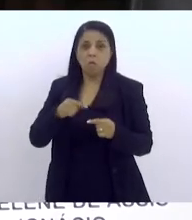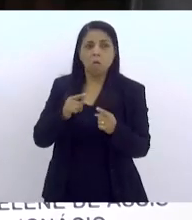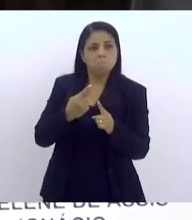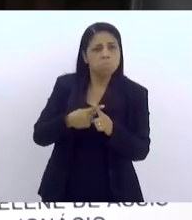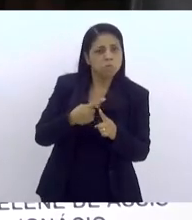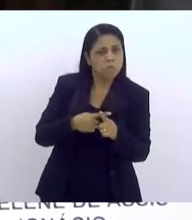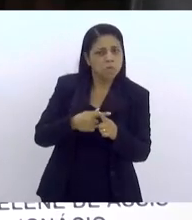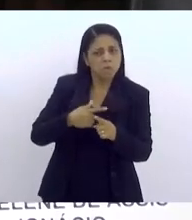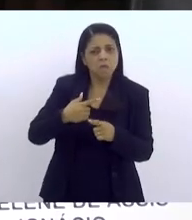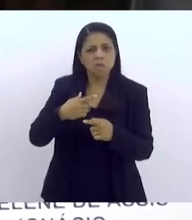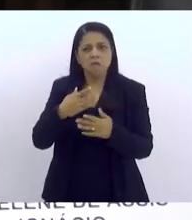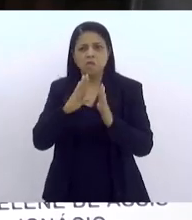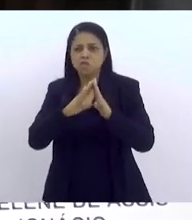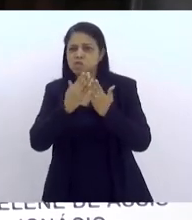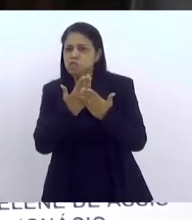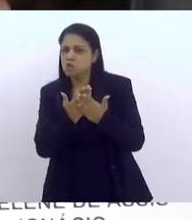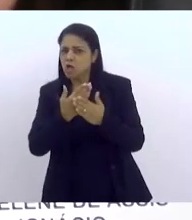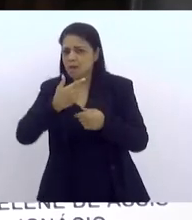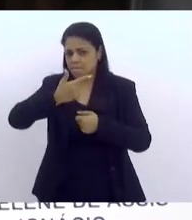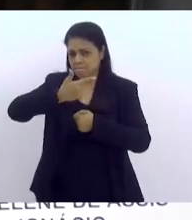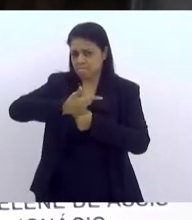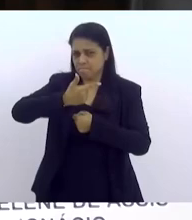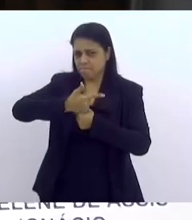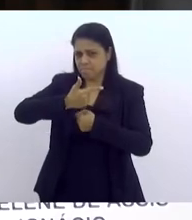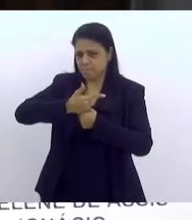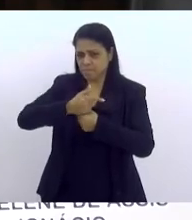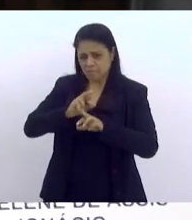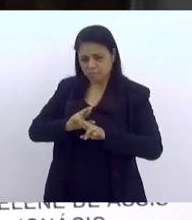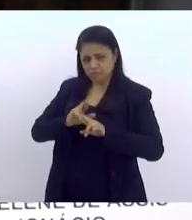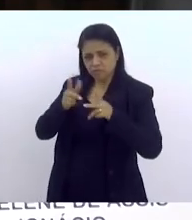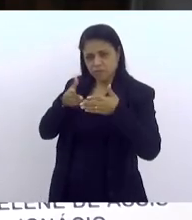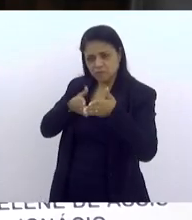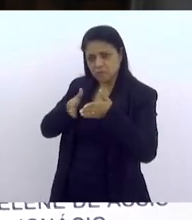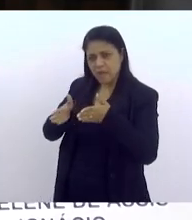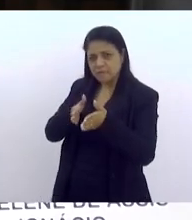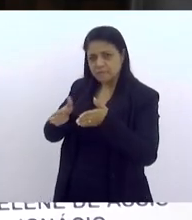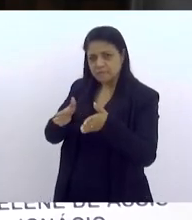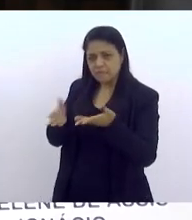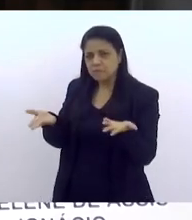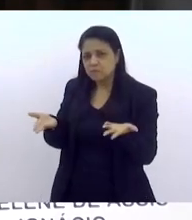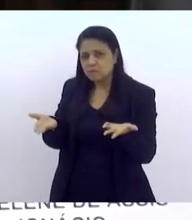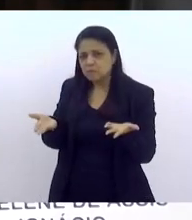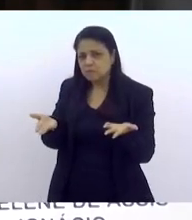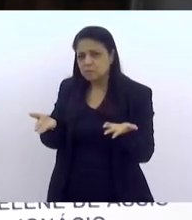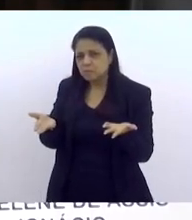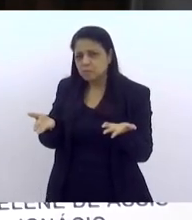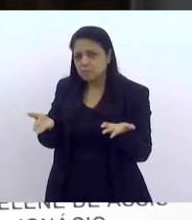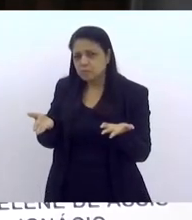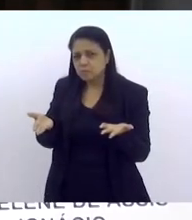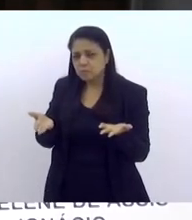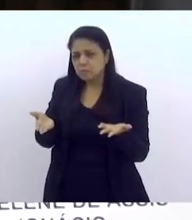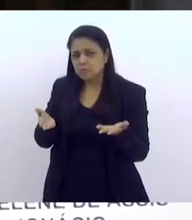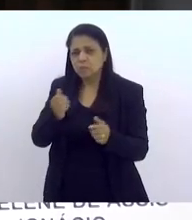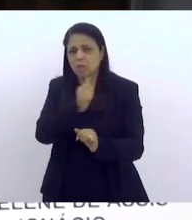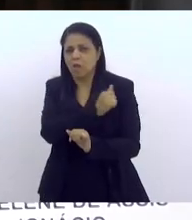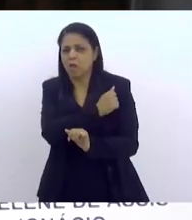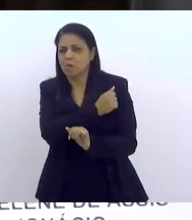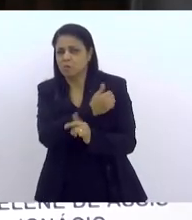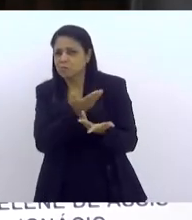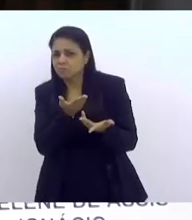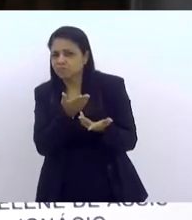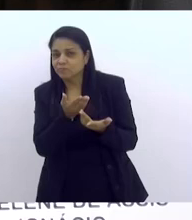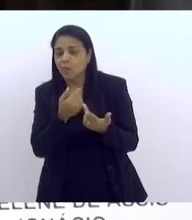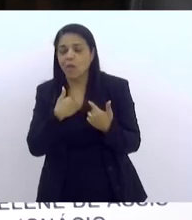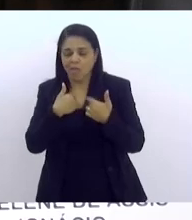tem o Pedro II que dá uma outra forma de acesso a esses estudantes? Então, é sobre isso que eu quero falar.